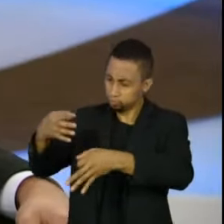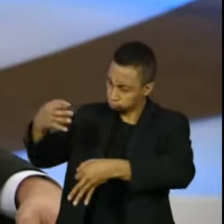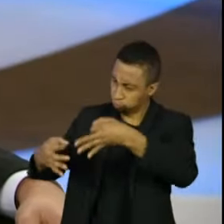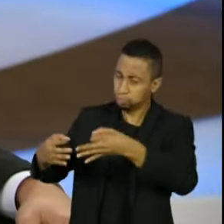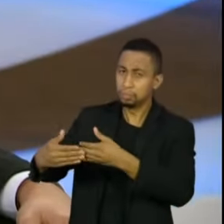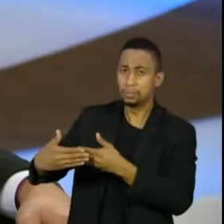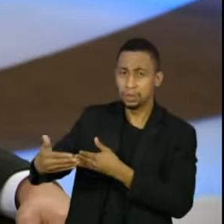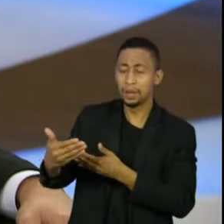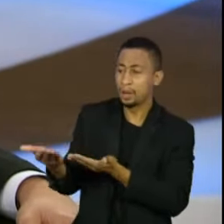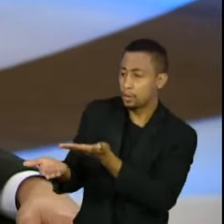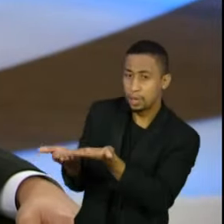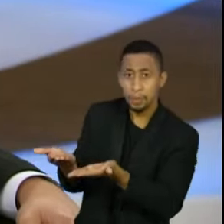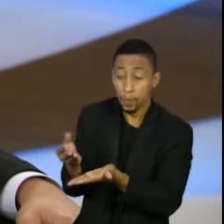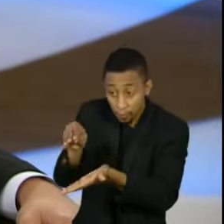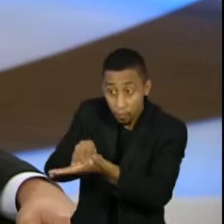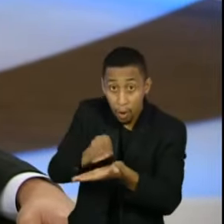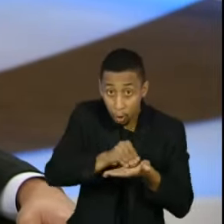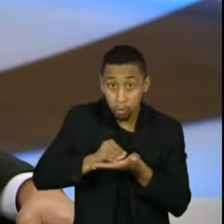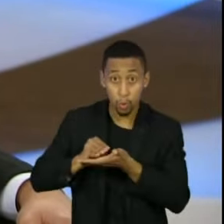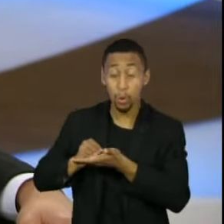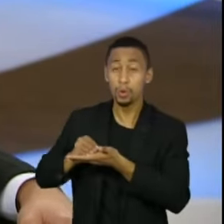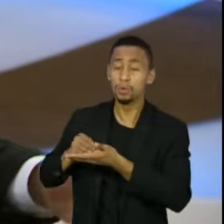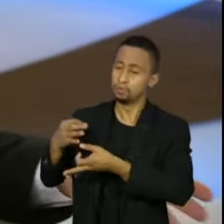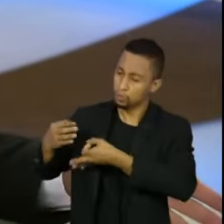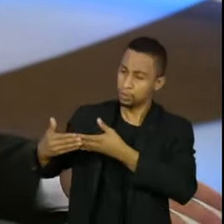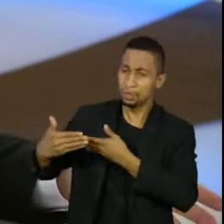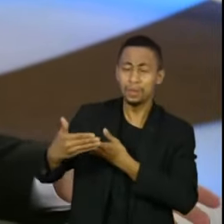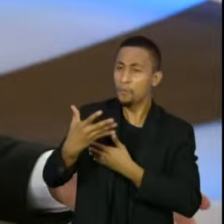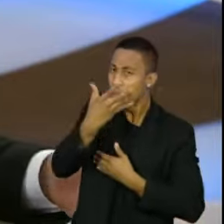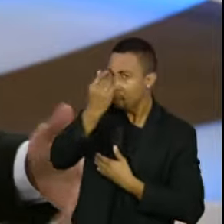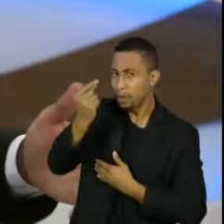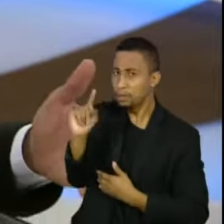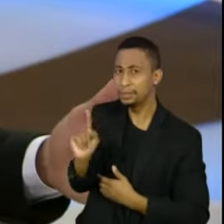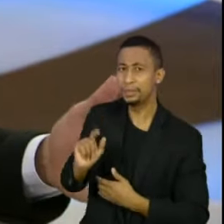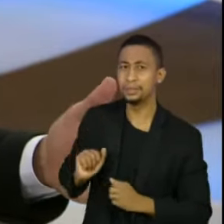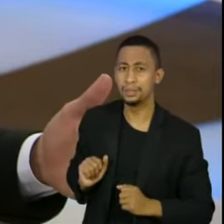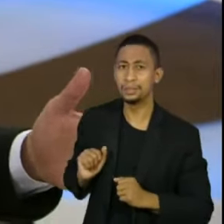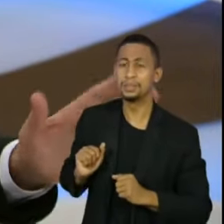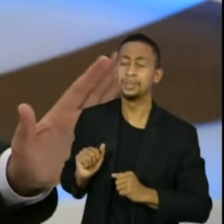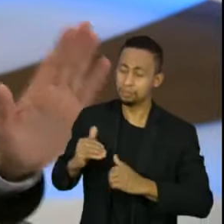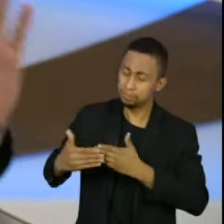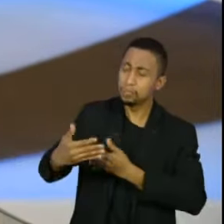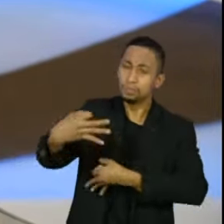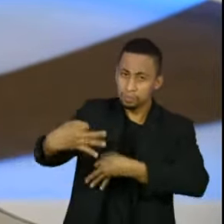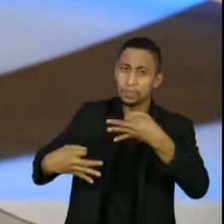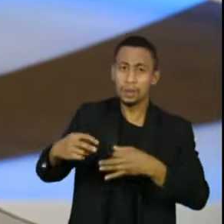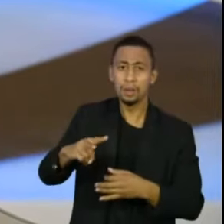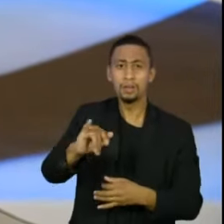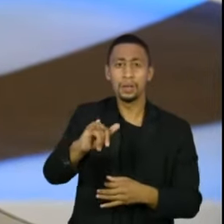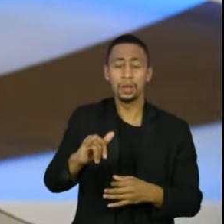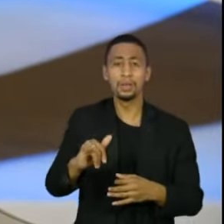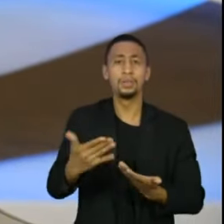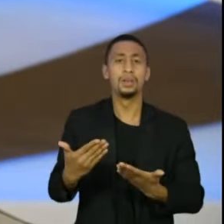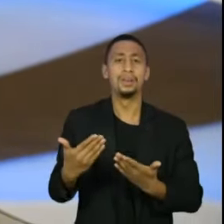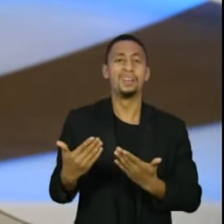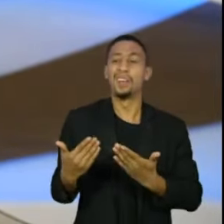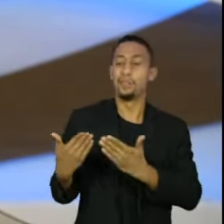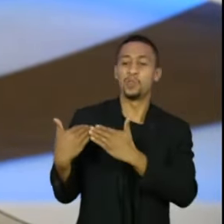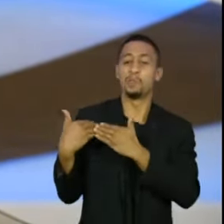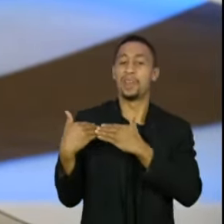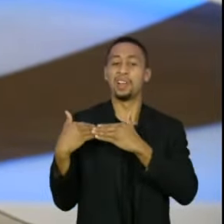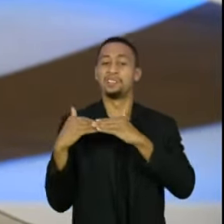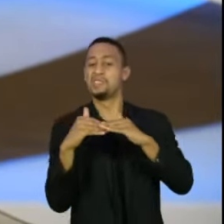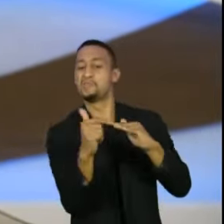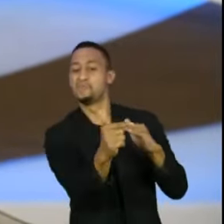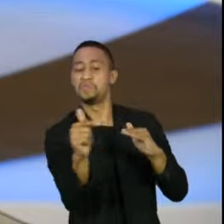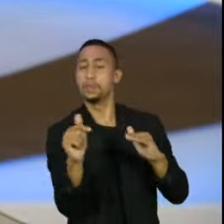tratamento adequado nesse enfrentamento da pandemia. E aí o que eu disse, que haverá um julgamento, não estou omitindo a responsabilidade do Senado, mas haverá um